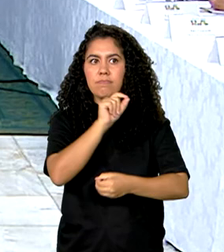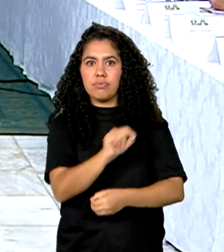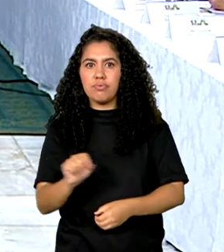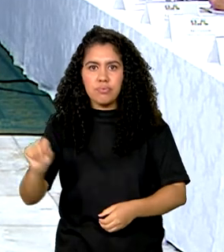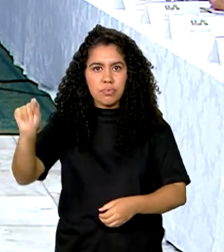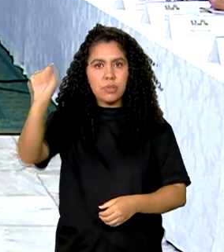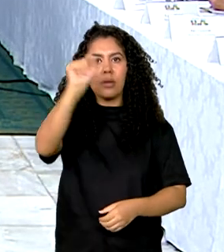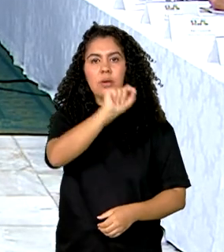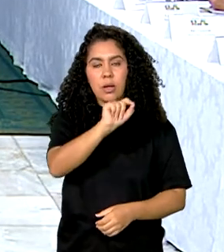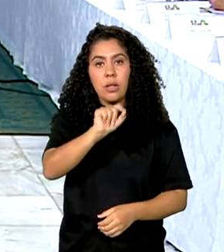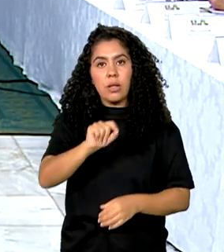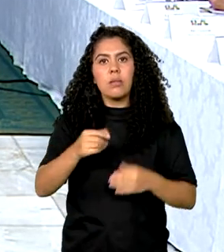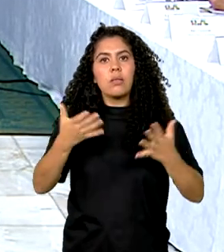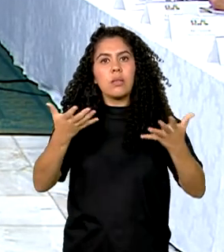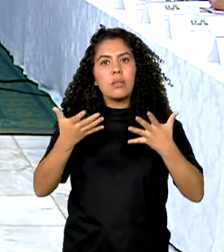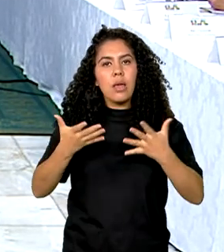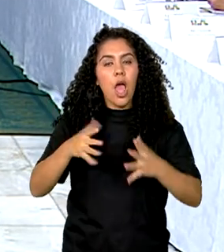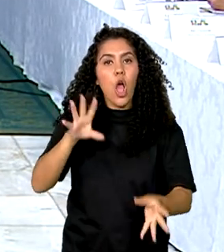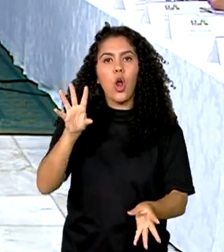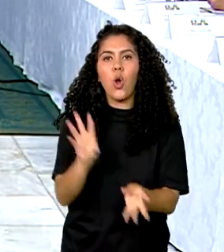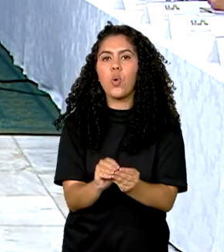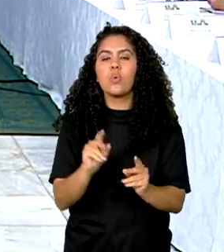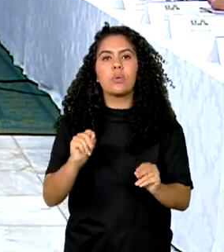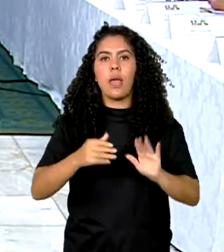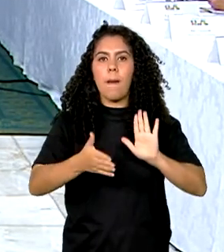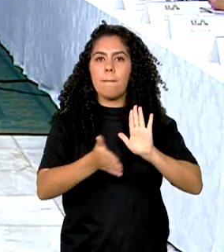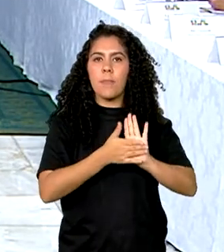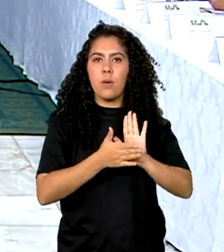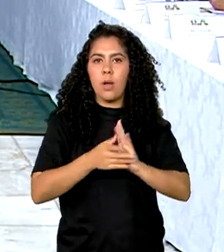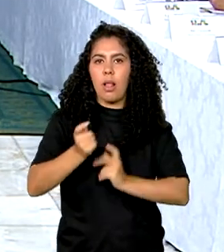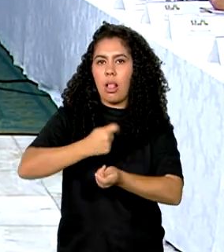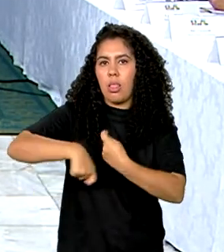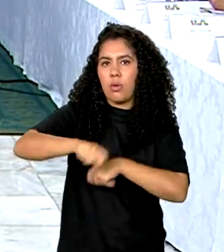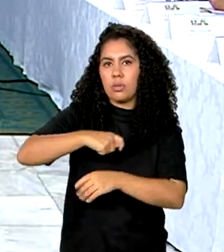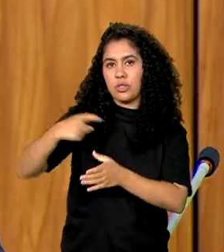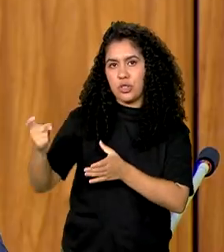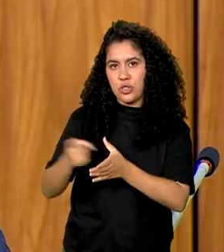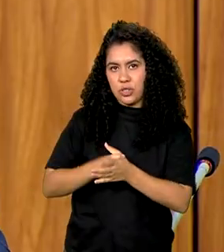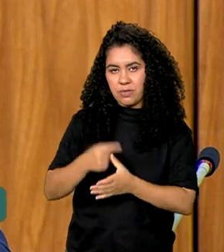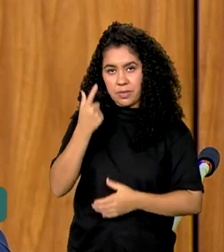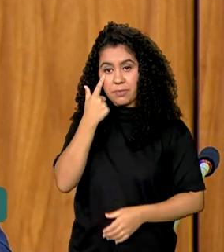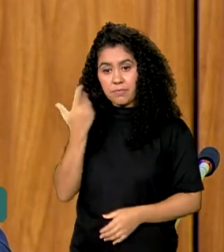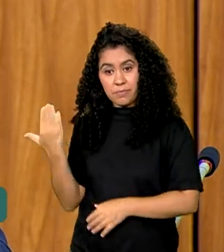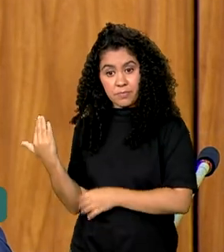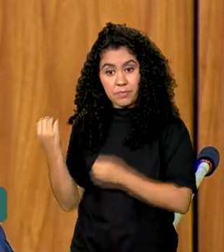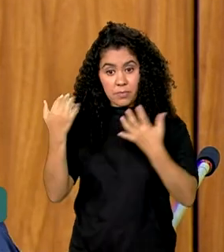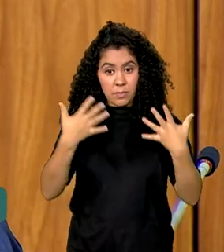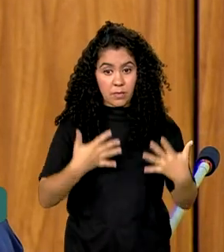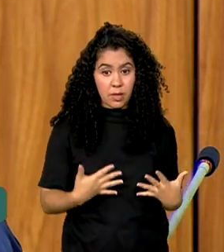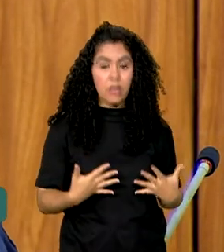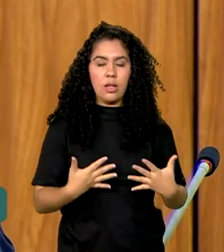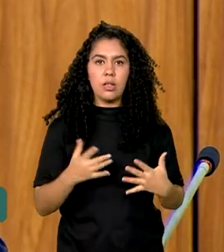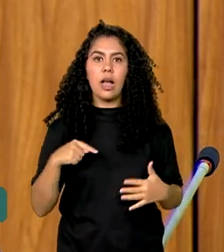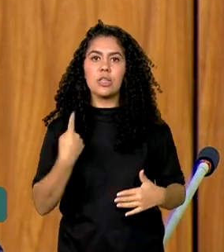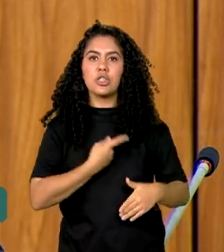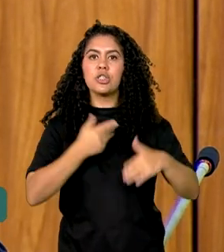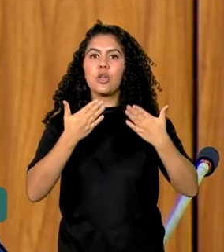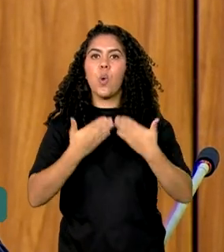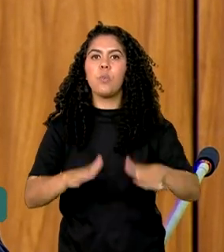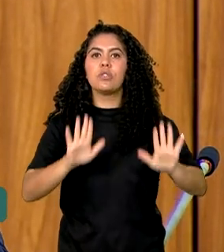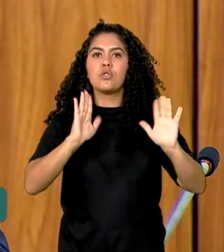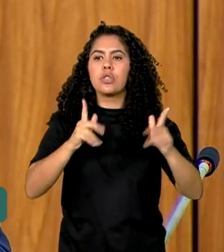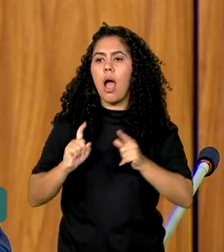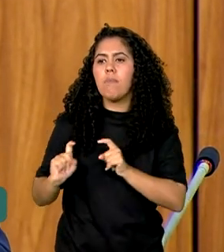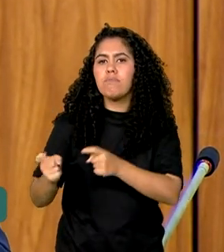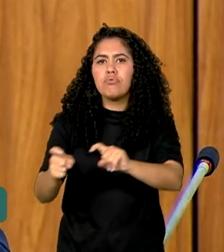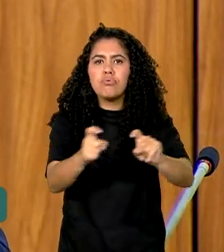concluir nos próximos dias a proposta de renegociação desses débitos. Nós já estamos negociando os detalhes